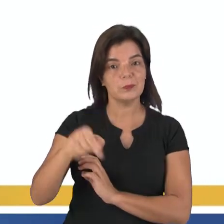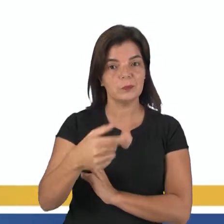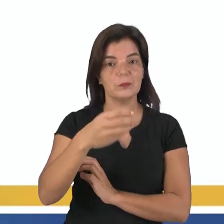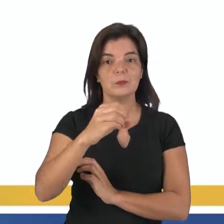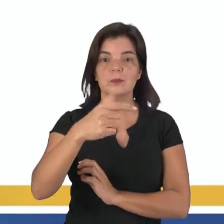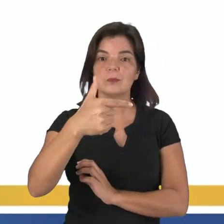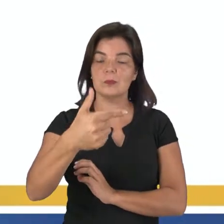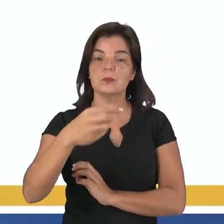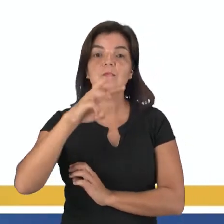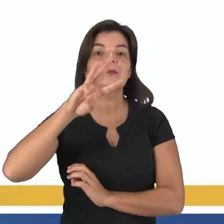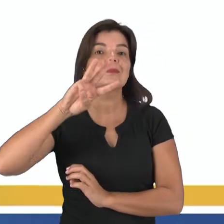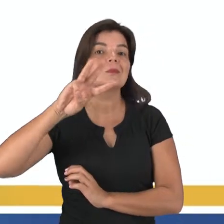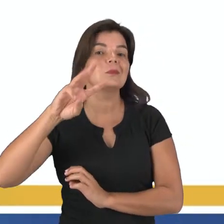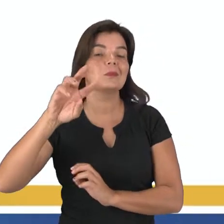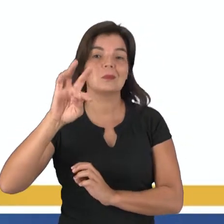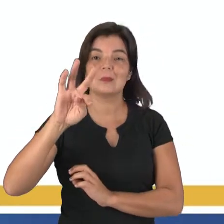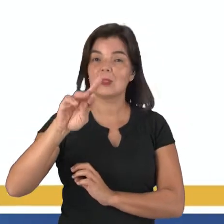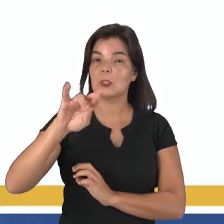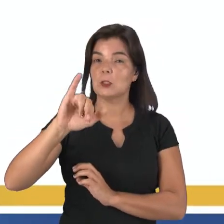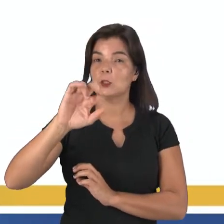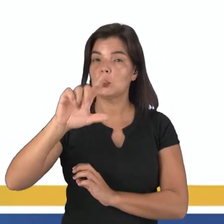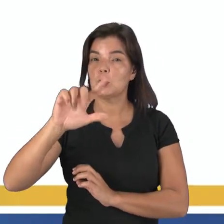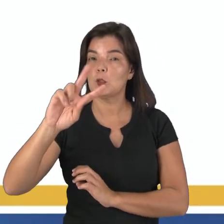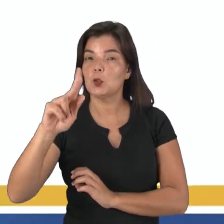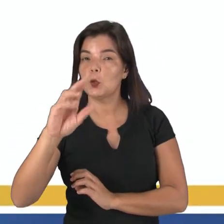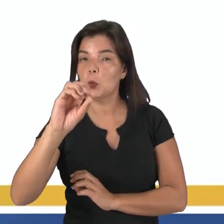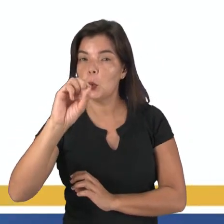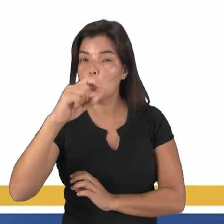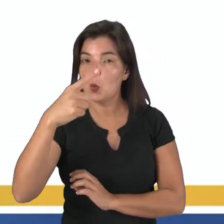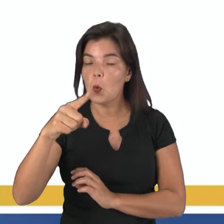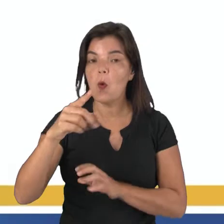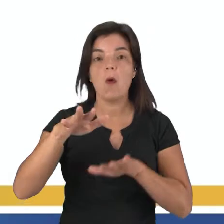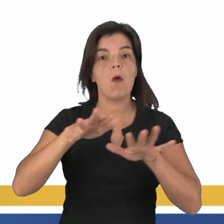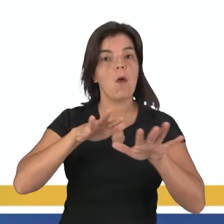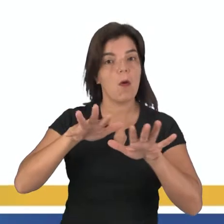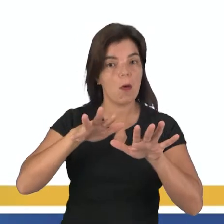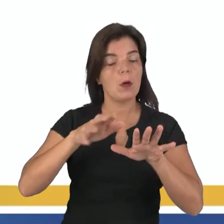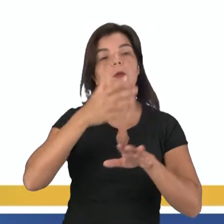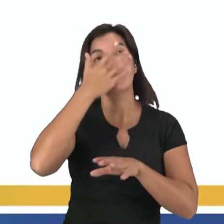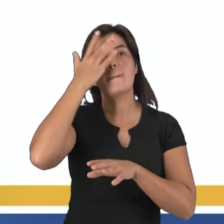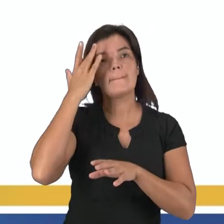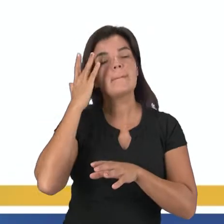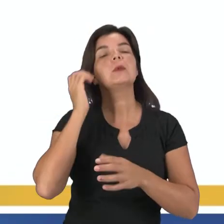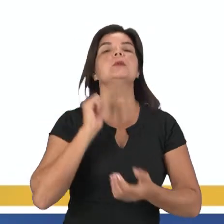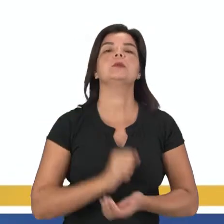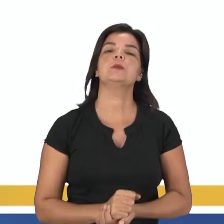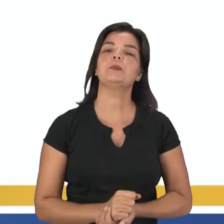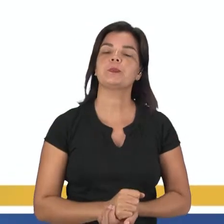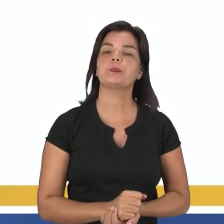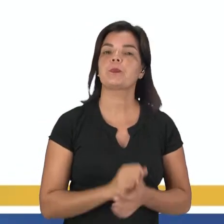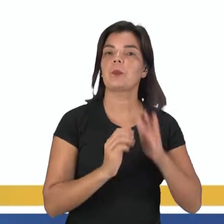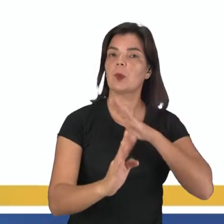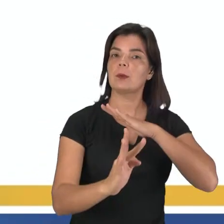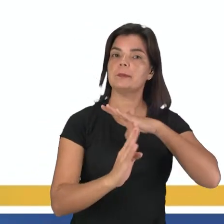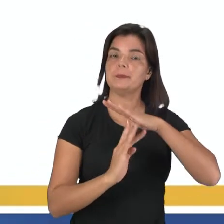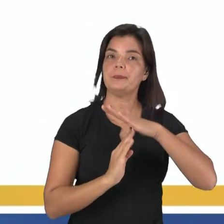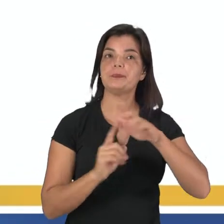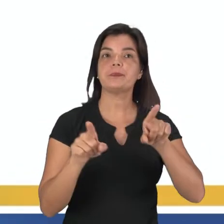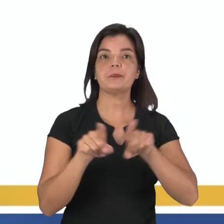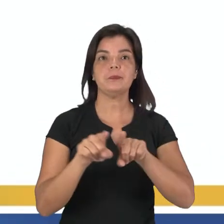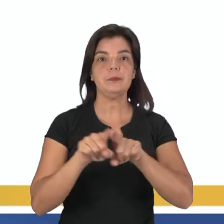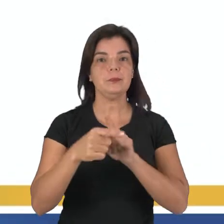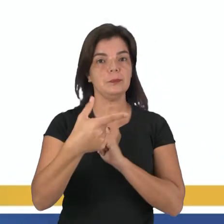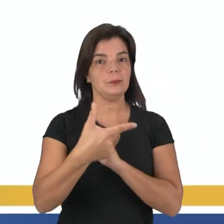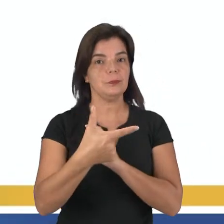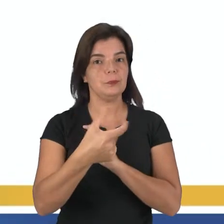,2 trilhões. Estamos falando aí dessa movimentação de pessoas, esse movimento migratório. E